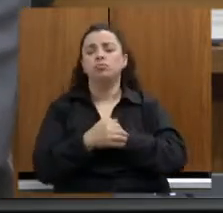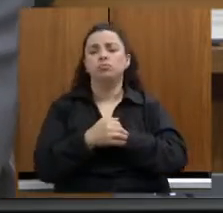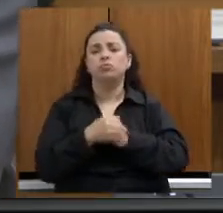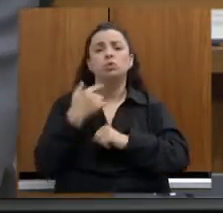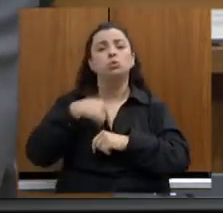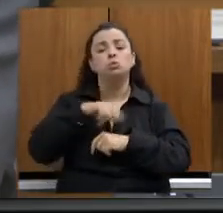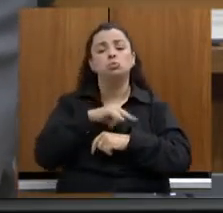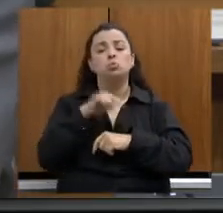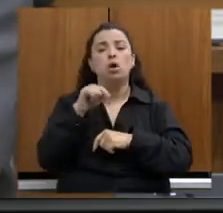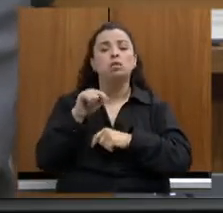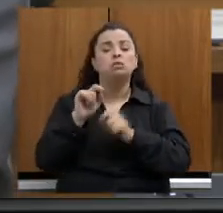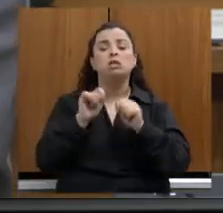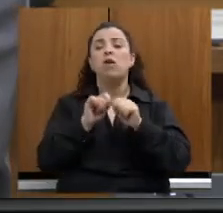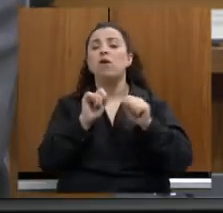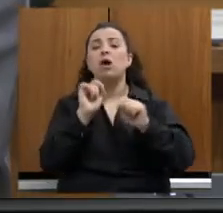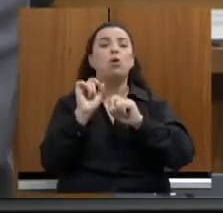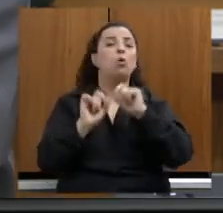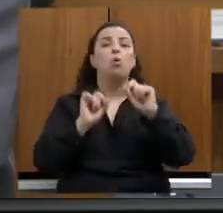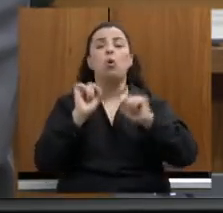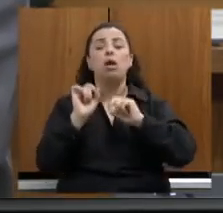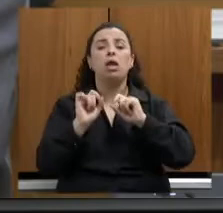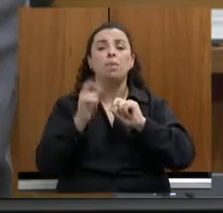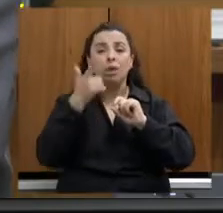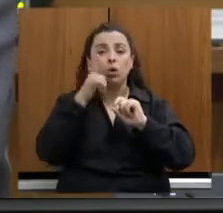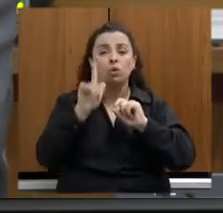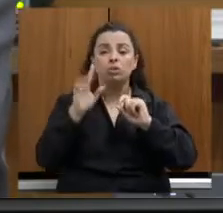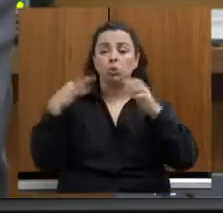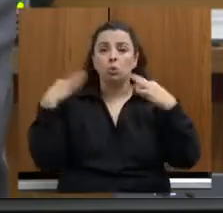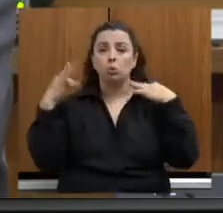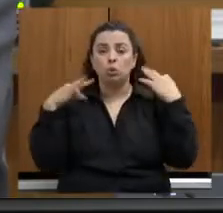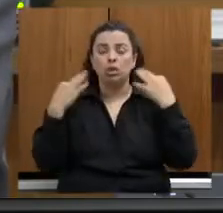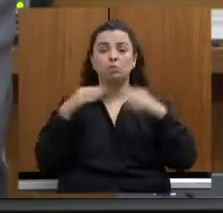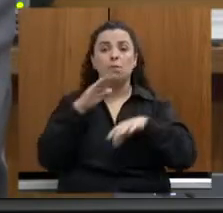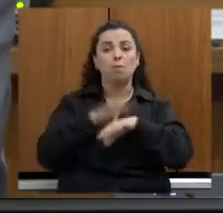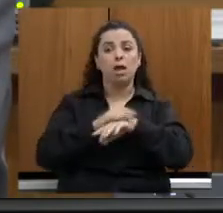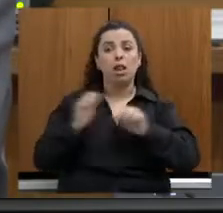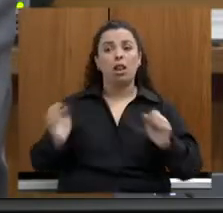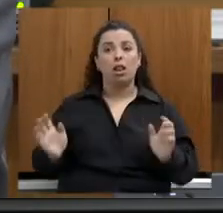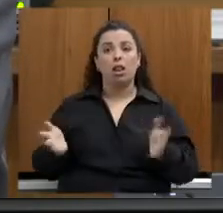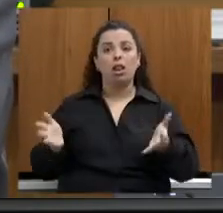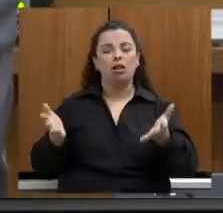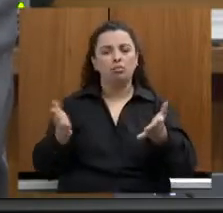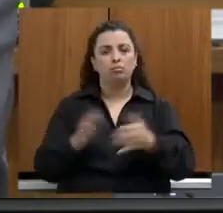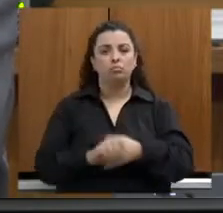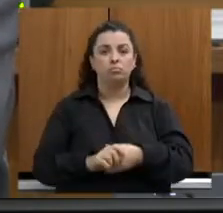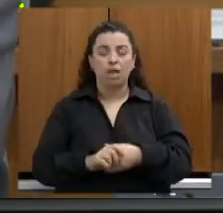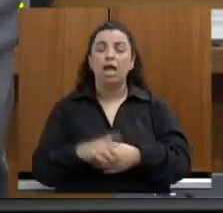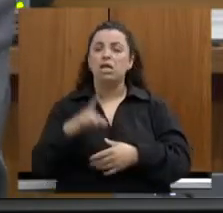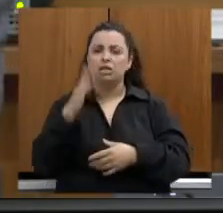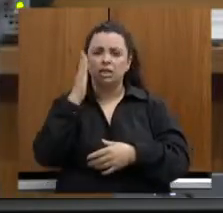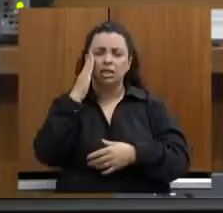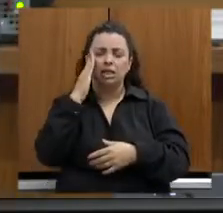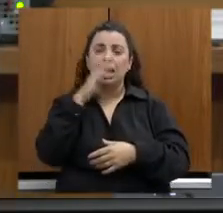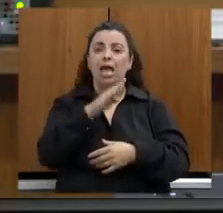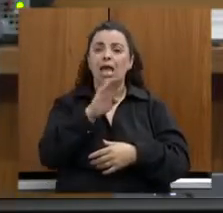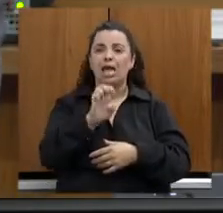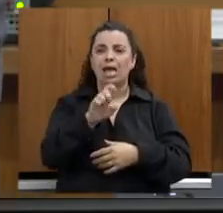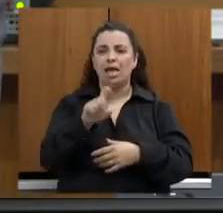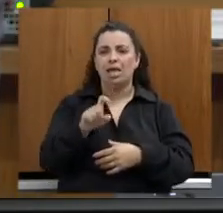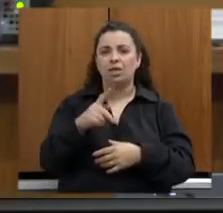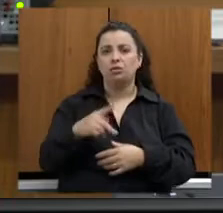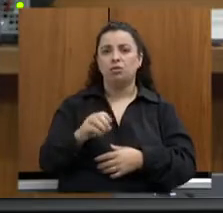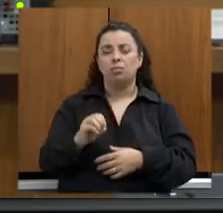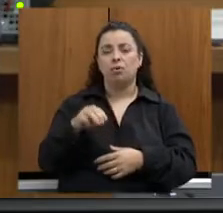para fomentarmos mais? Hoje, o nosso Expo Minas já está nas mãos da